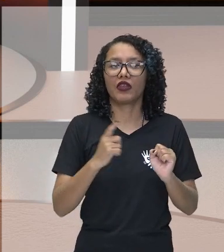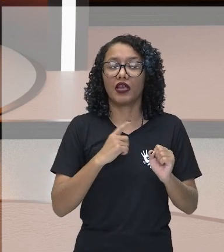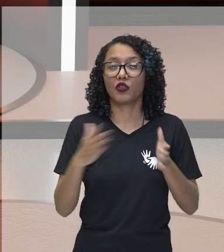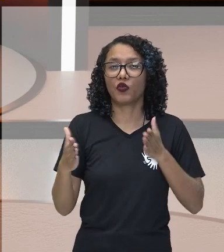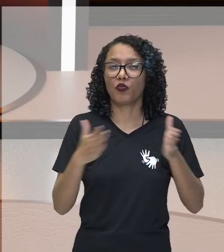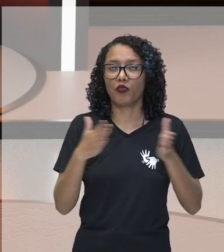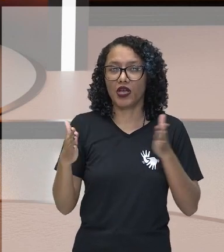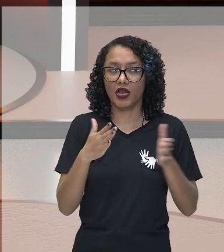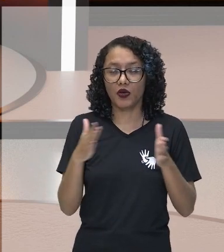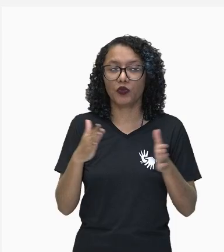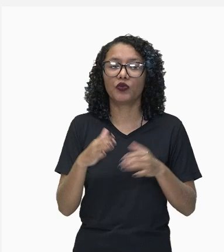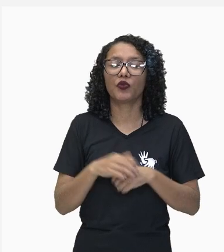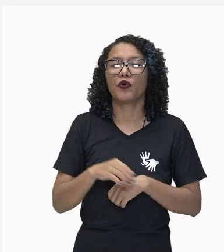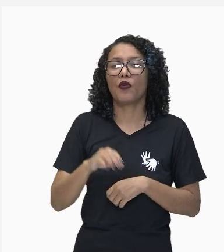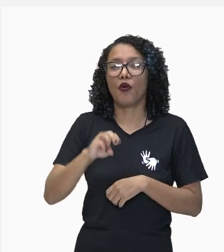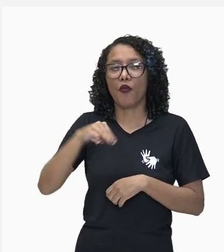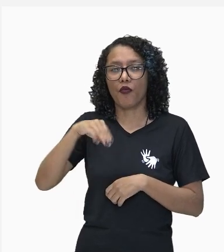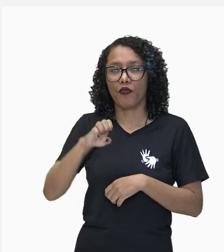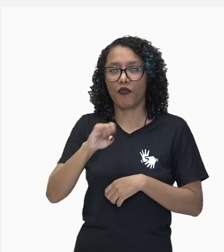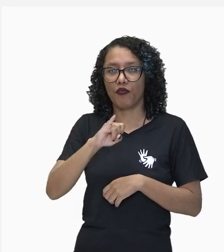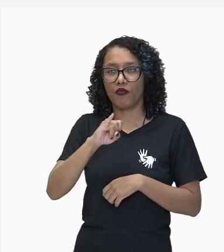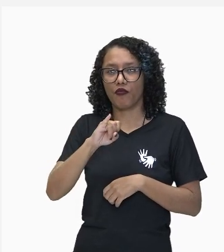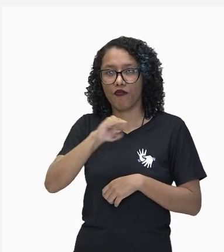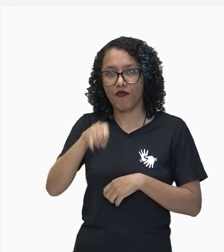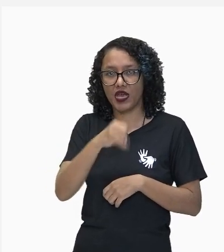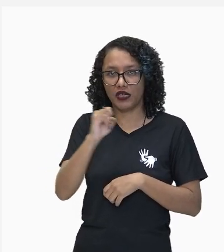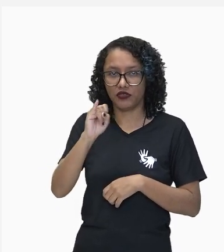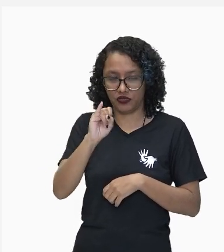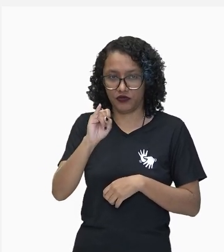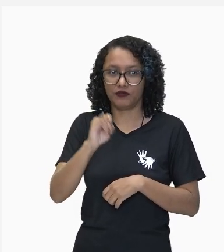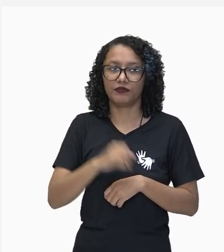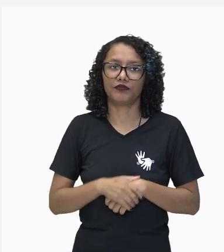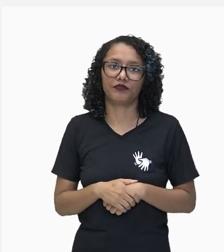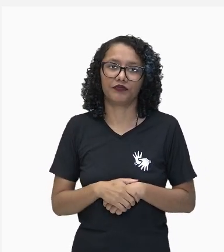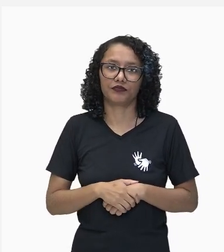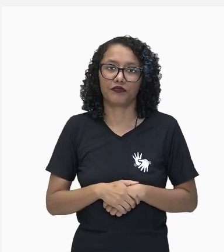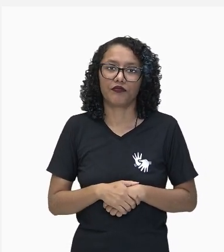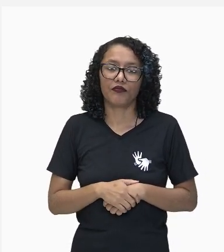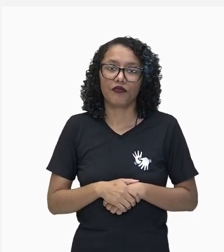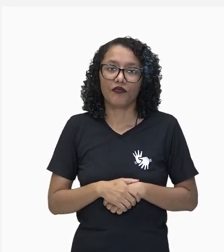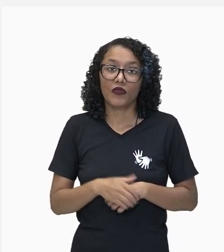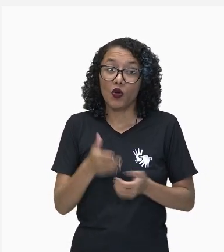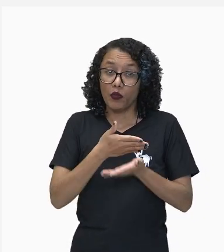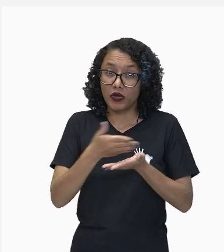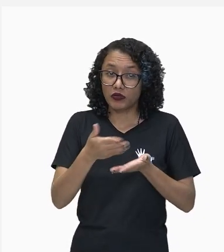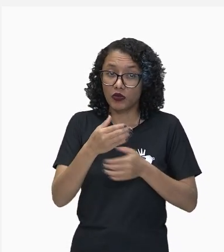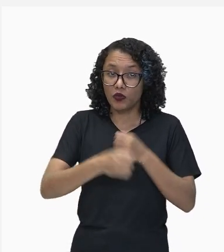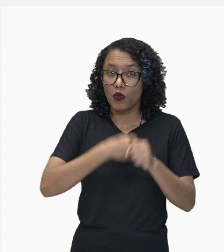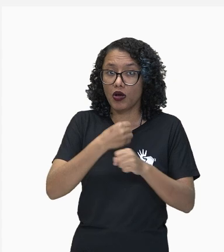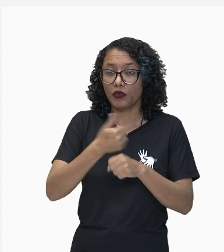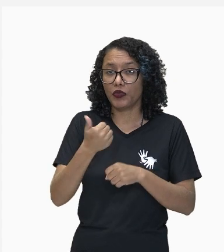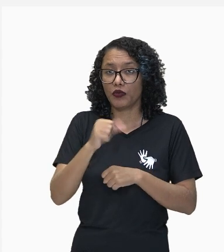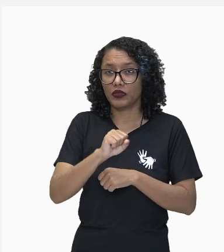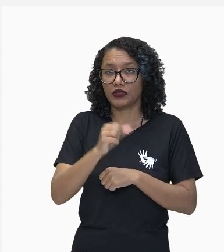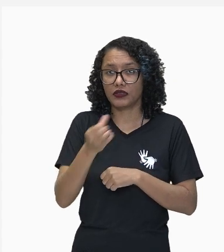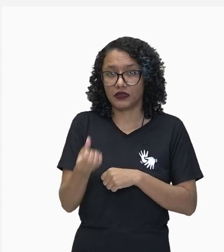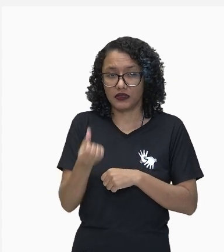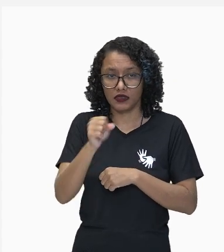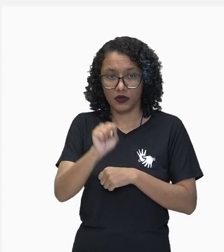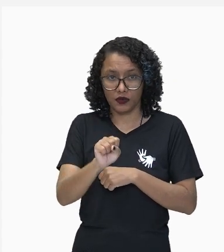Era Meiji. Olha só. Então é um período que iniciou em 1868.